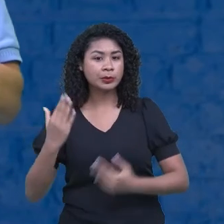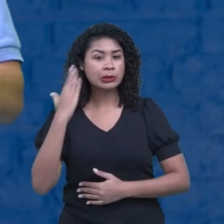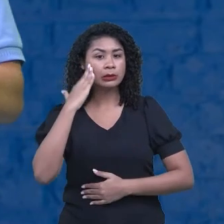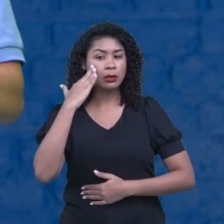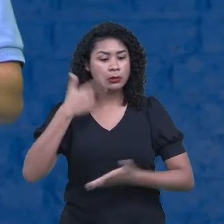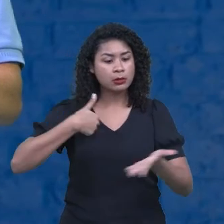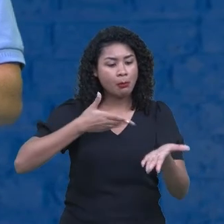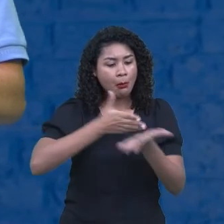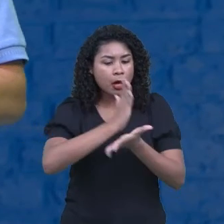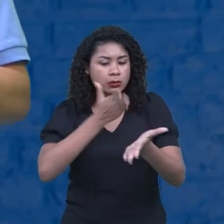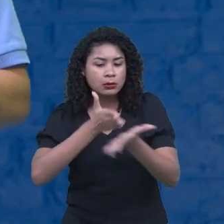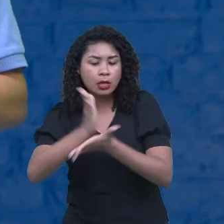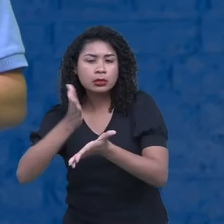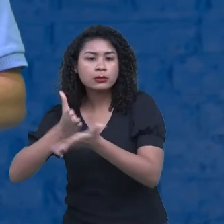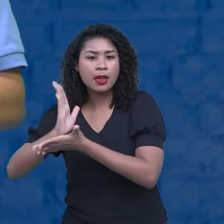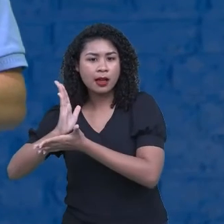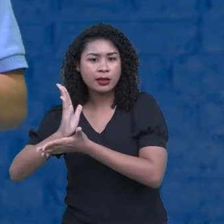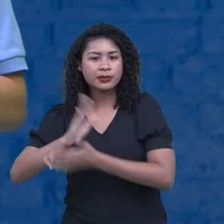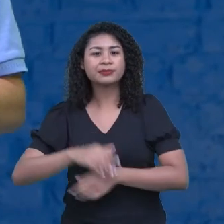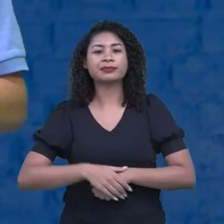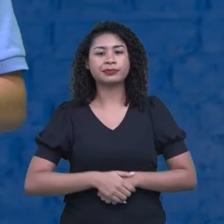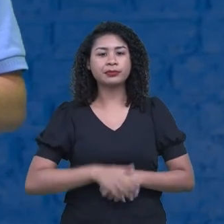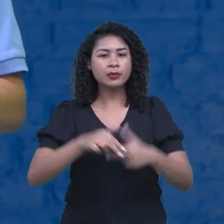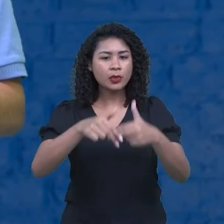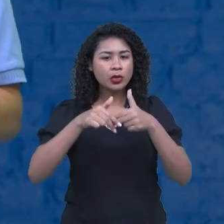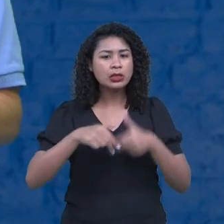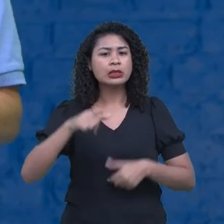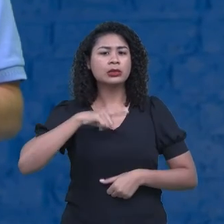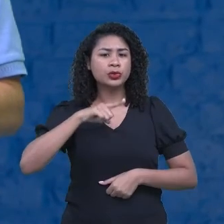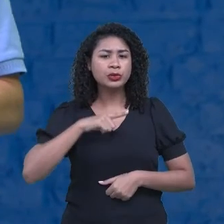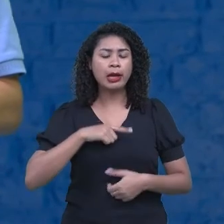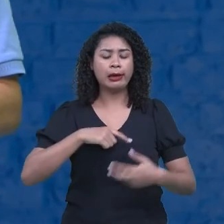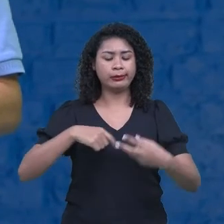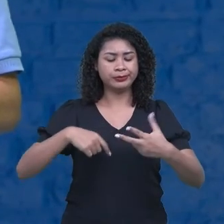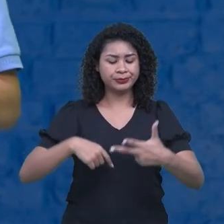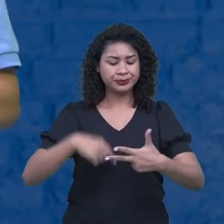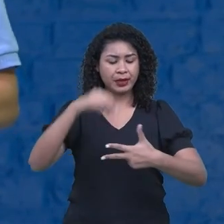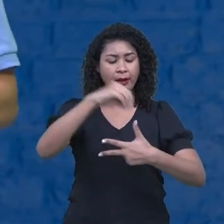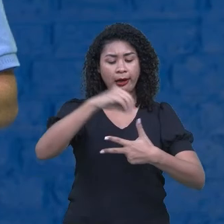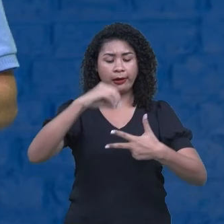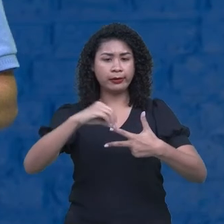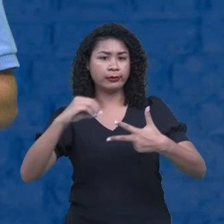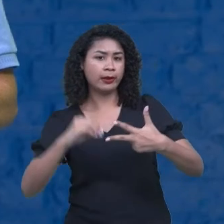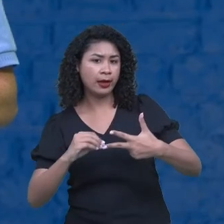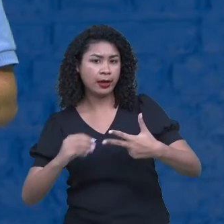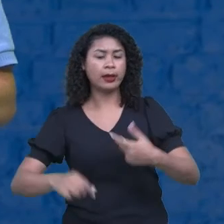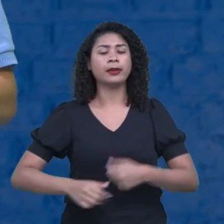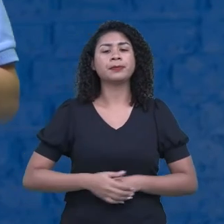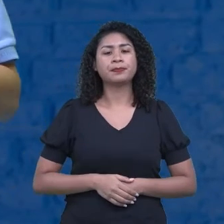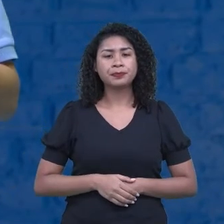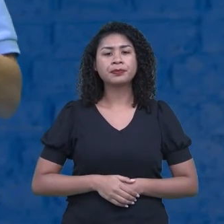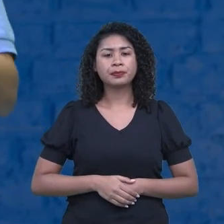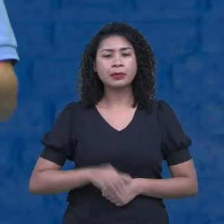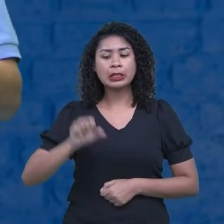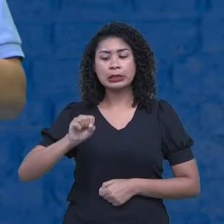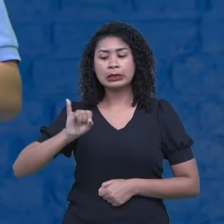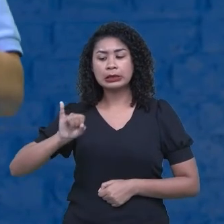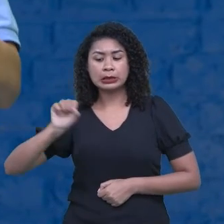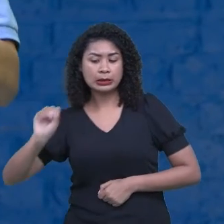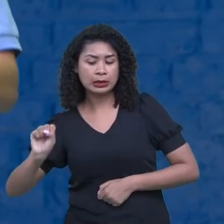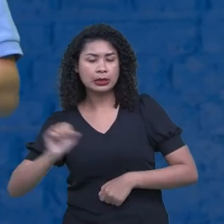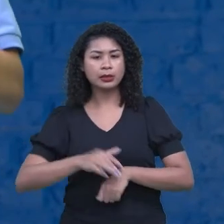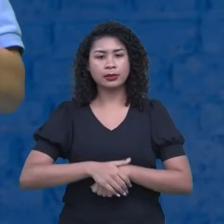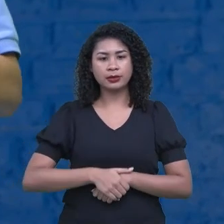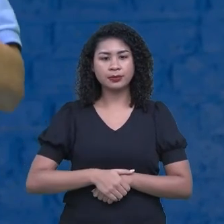os processos macros das avaliações, o Enem, o PSC, o CIS e etc. Eu vou ter que saber,